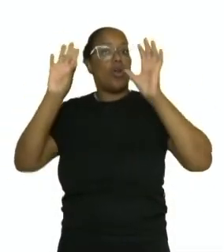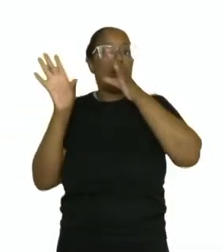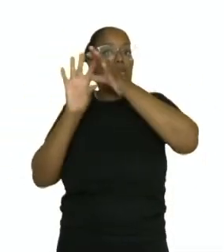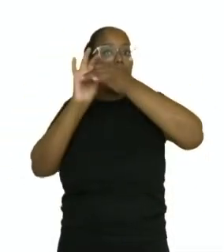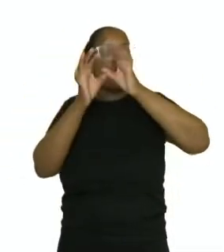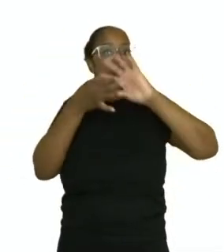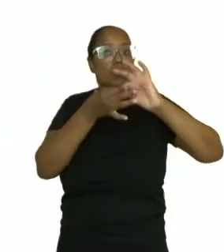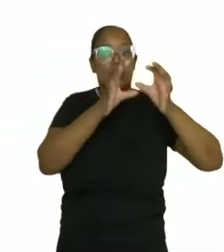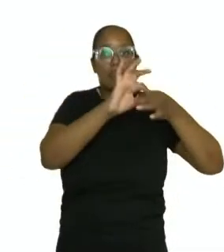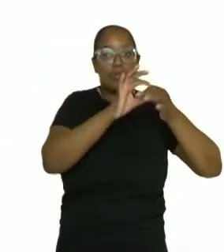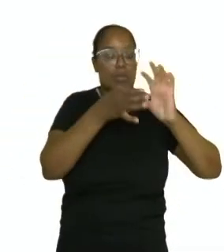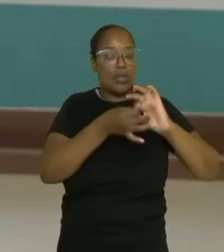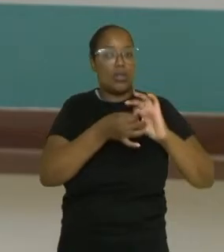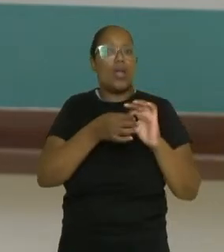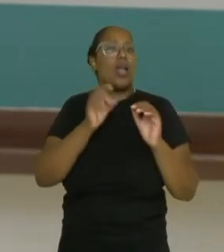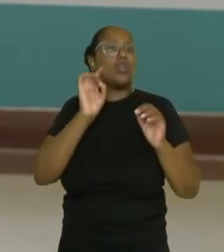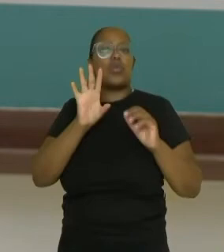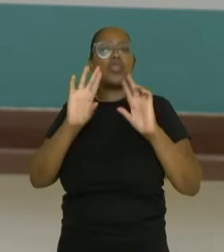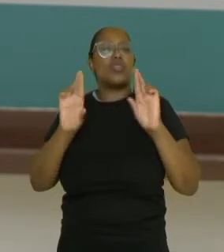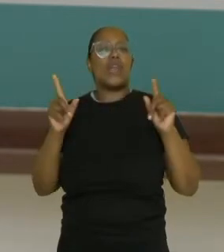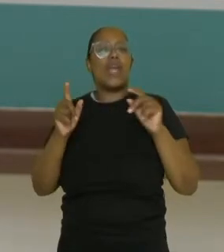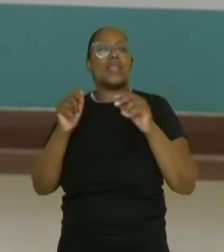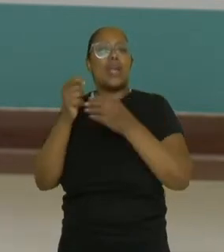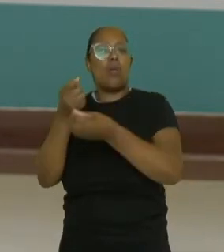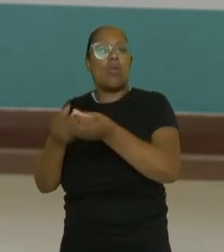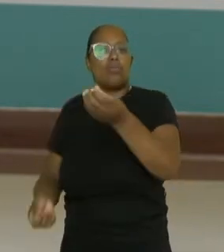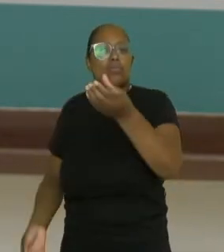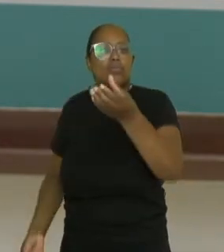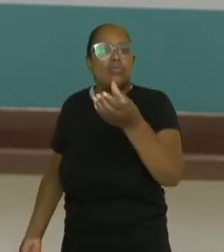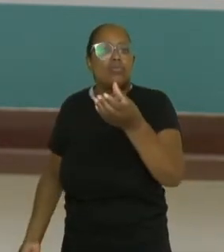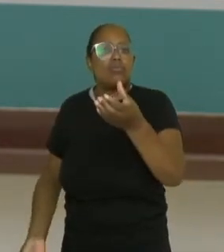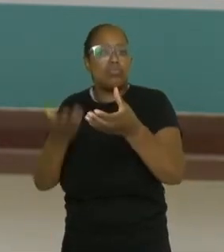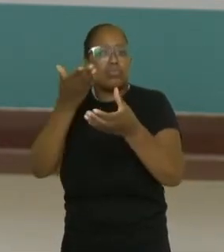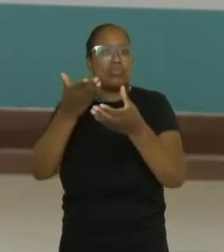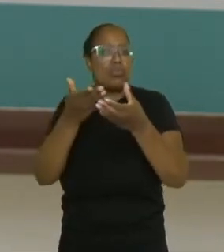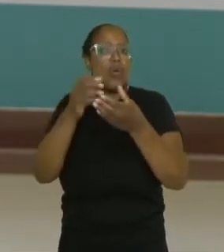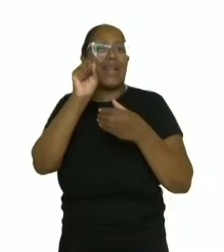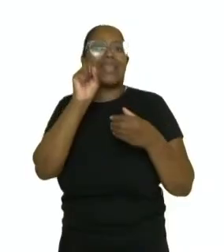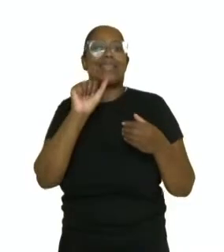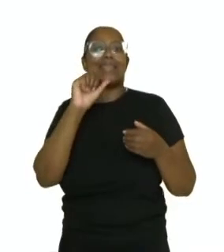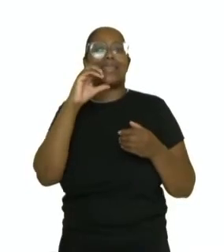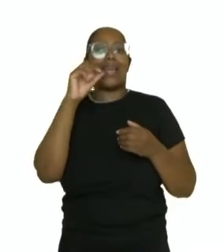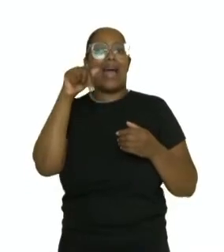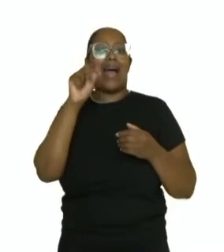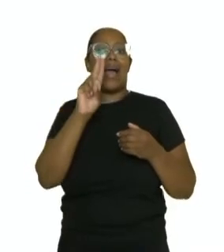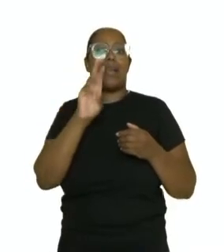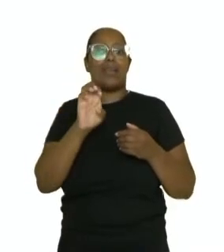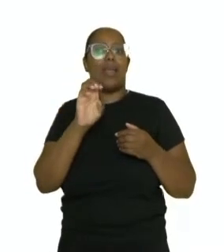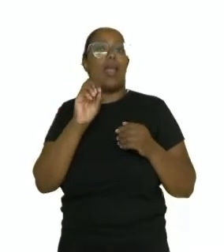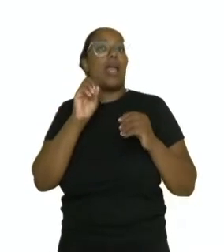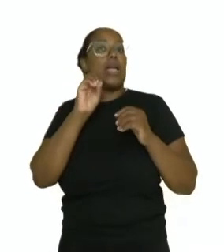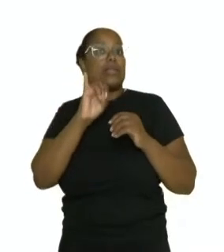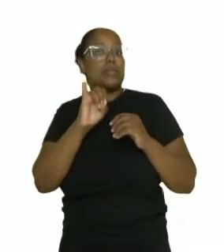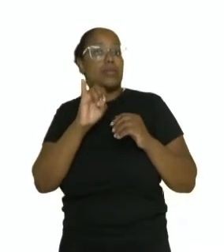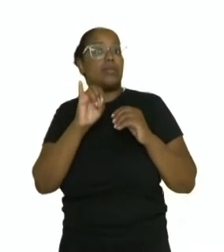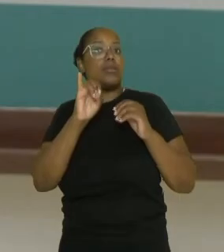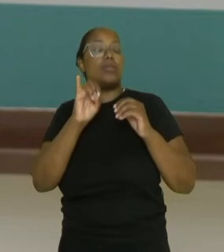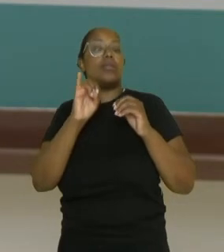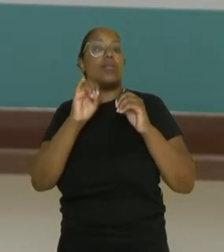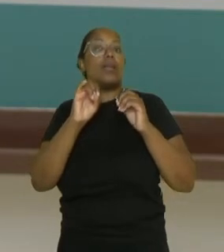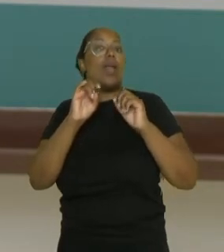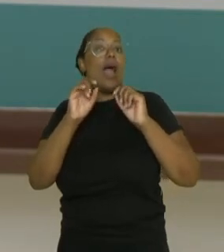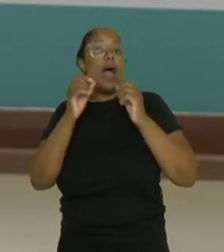do vôlei olímpico é o saque então o saque pode ser bloqueado mas desde que é permitido o bloqueio de saque mas os